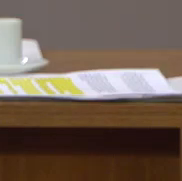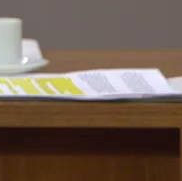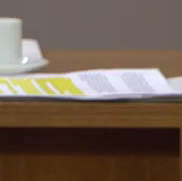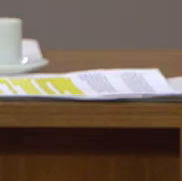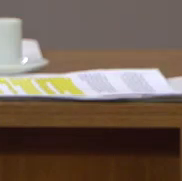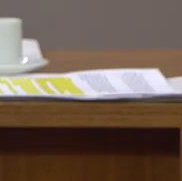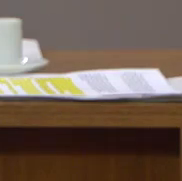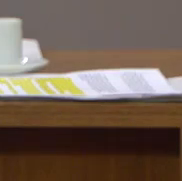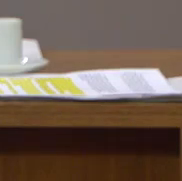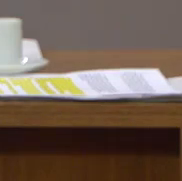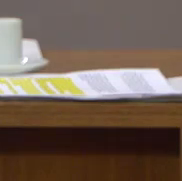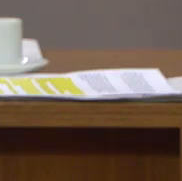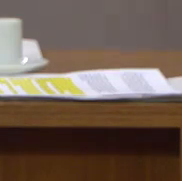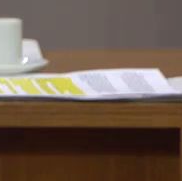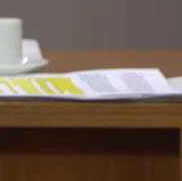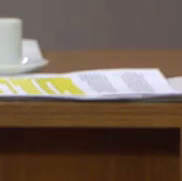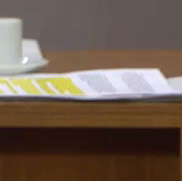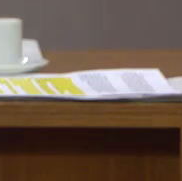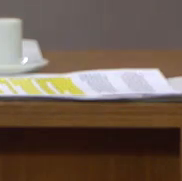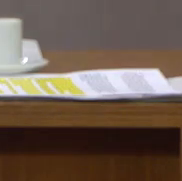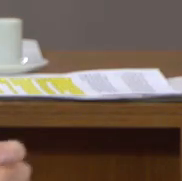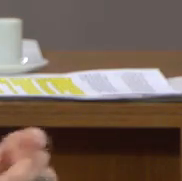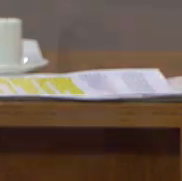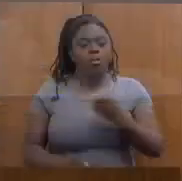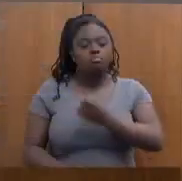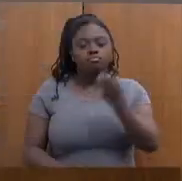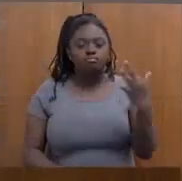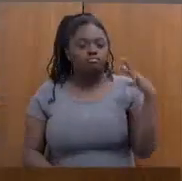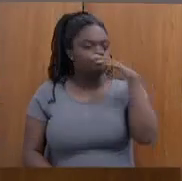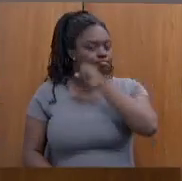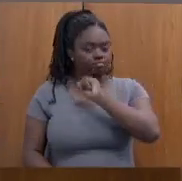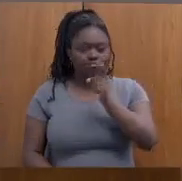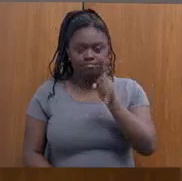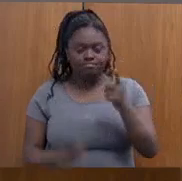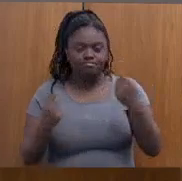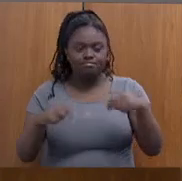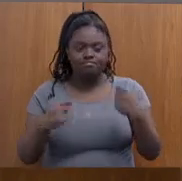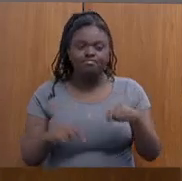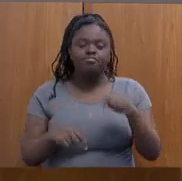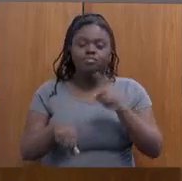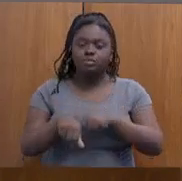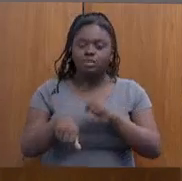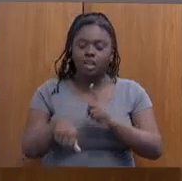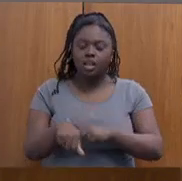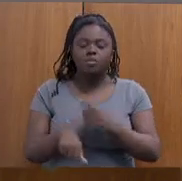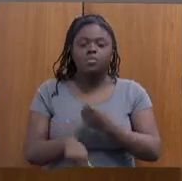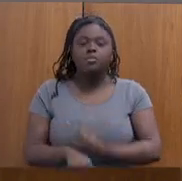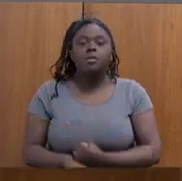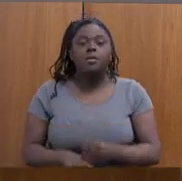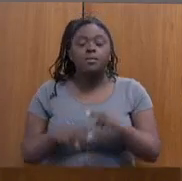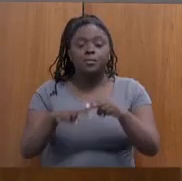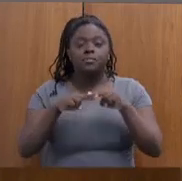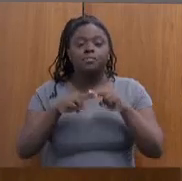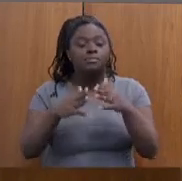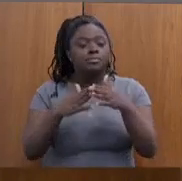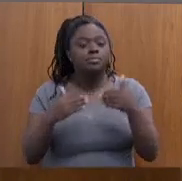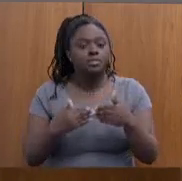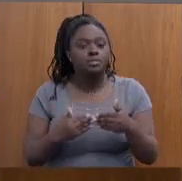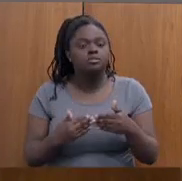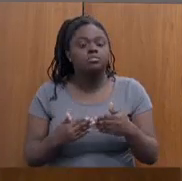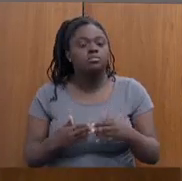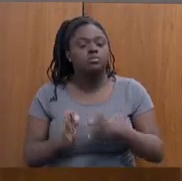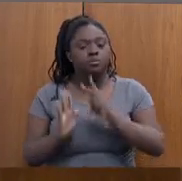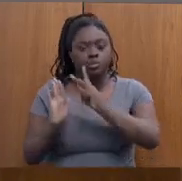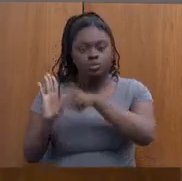qualificação não é rápida, ela demanda um tempo de qualificação, por isso que pedi aqui o mesmo